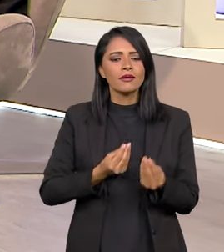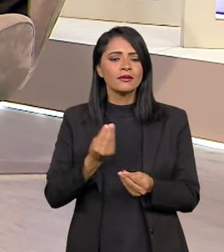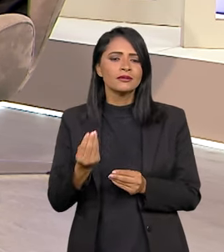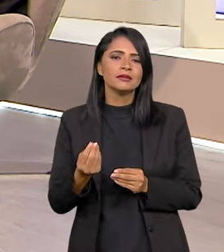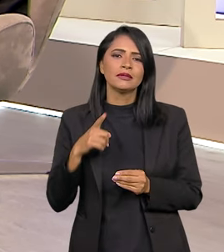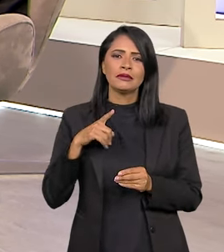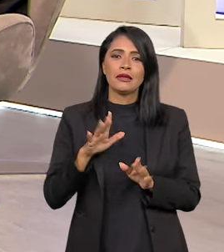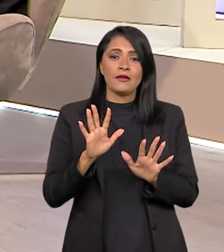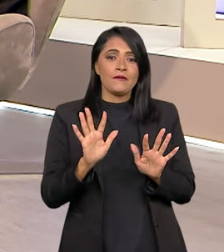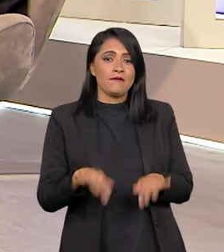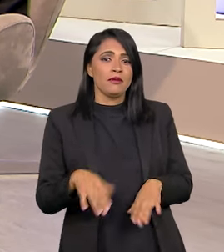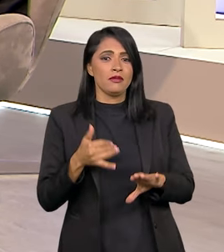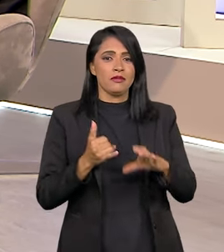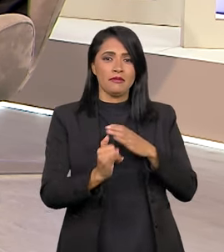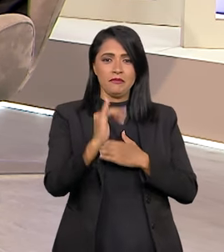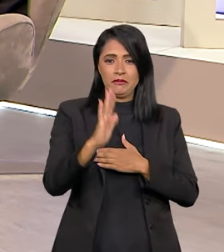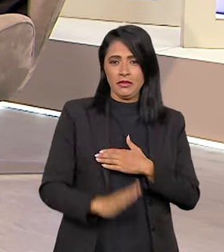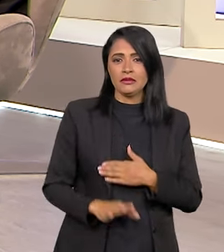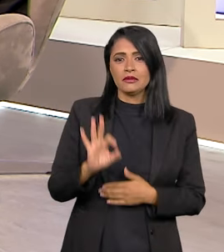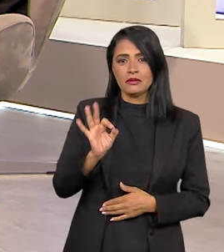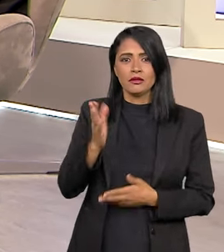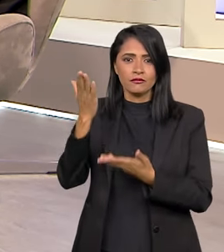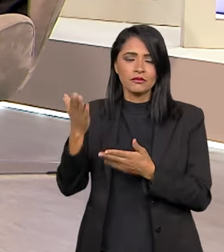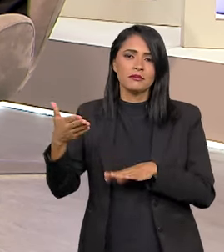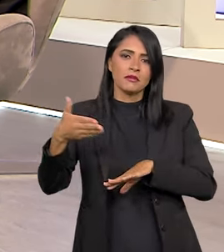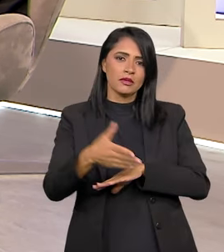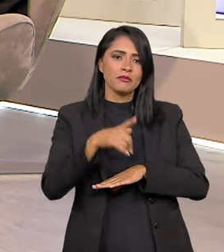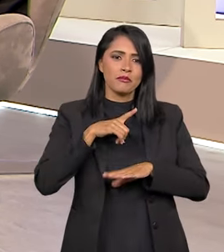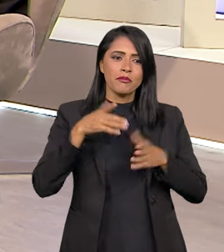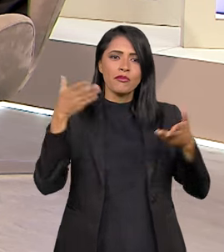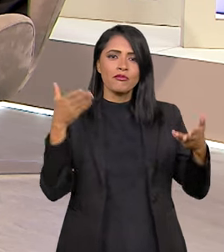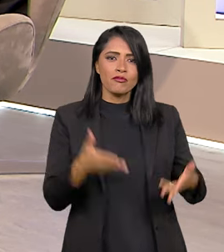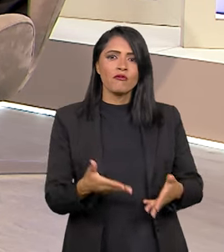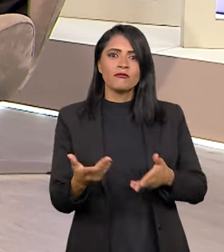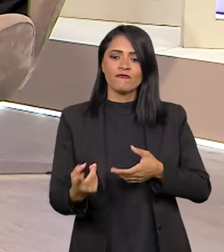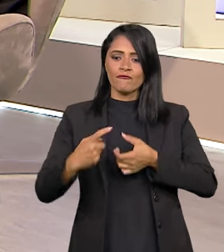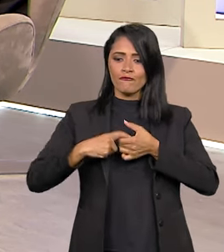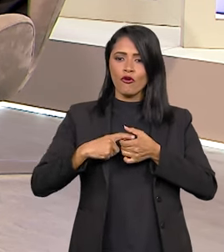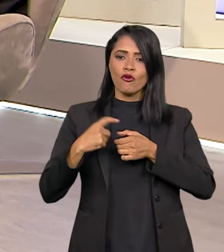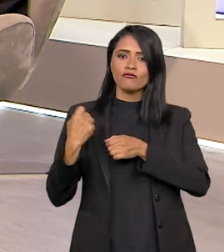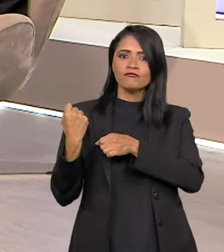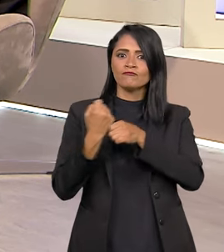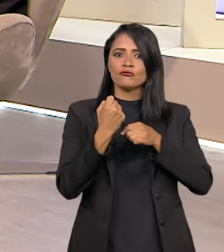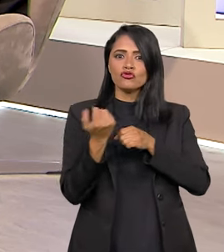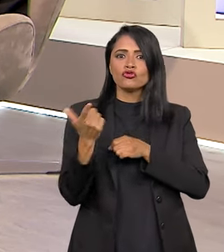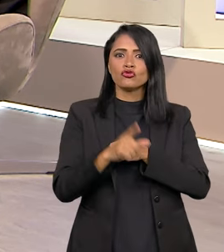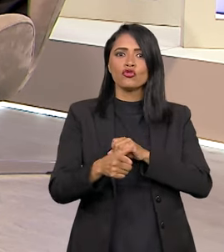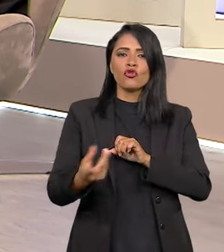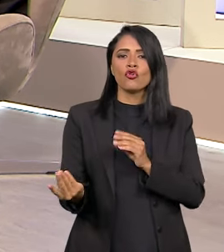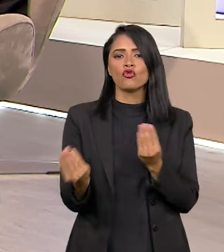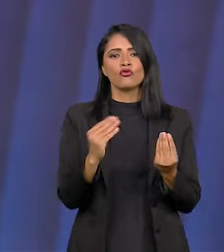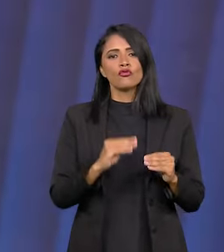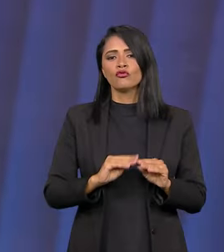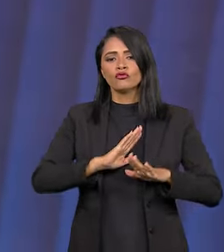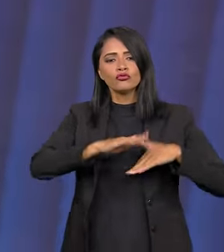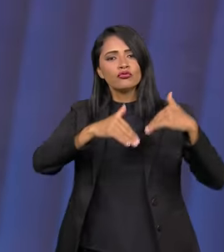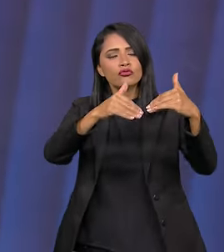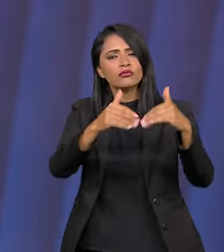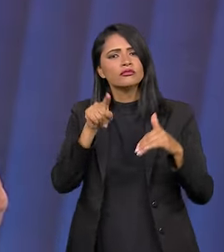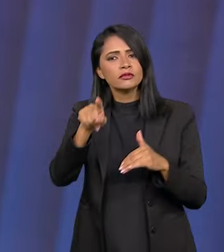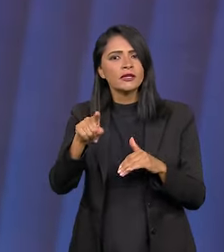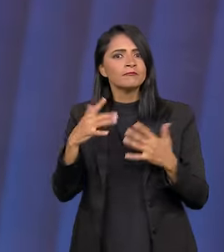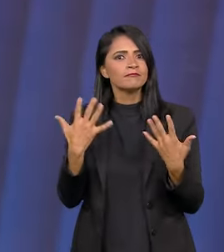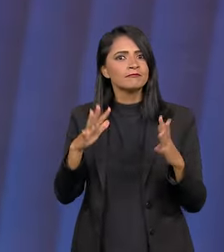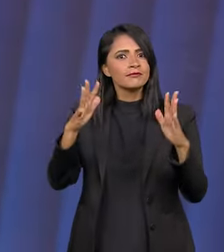quase fim da IBC, né? E o senhor participou da reconstrução disso tudo. O que o senhor